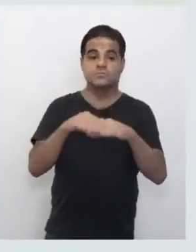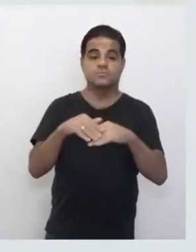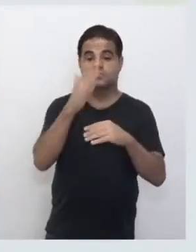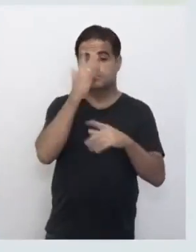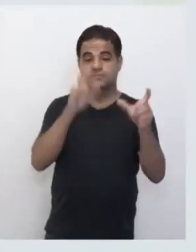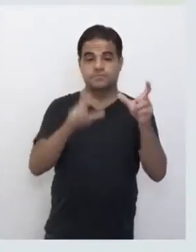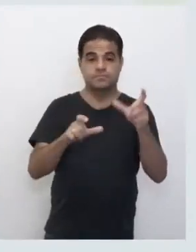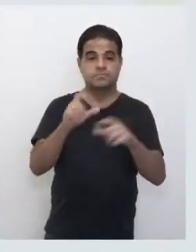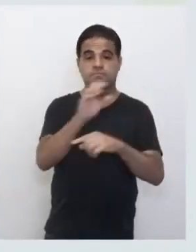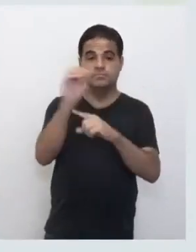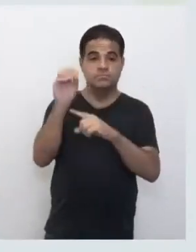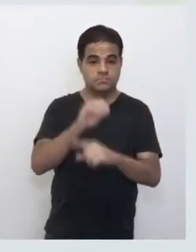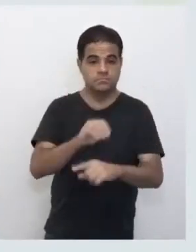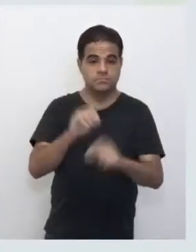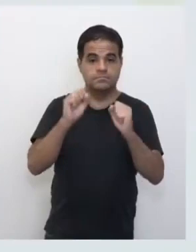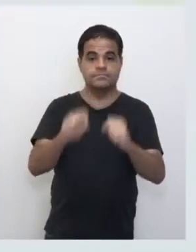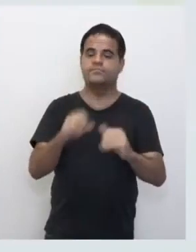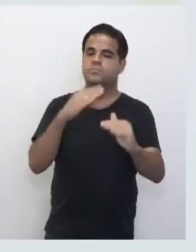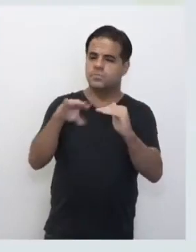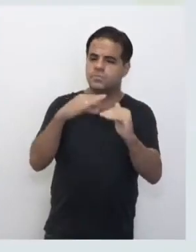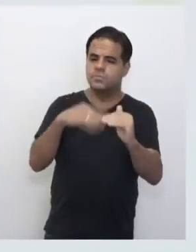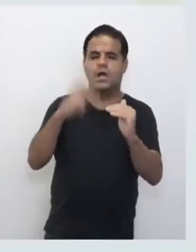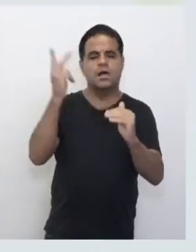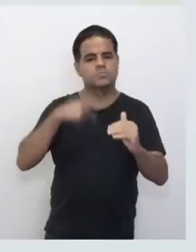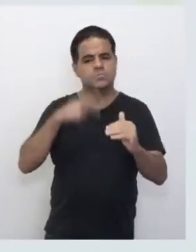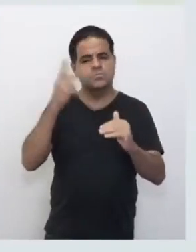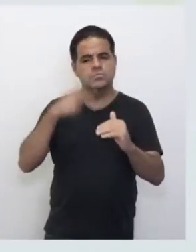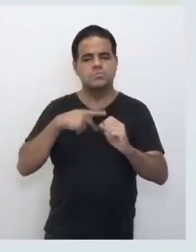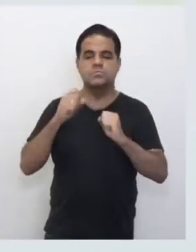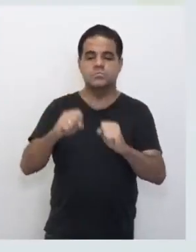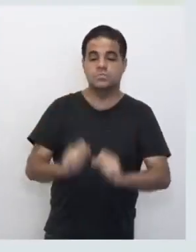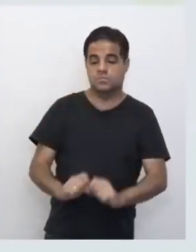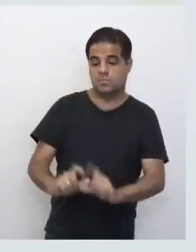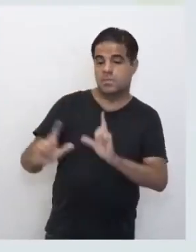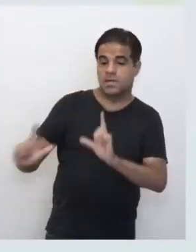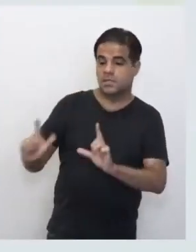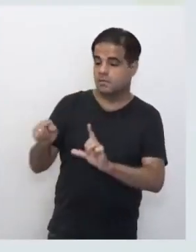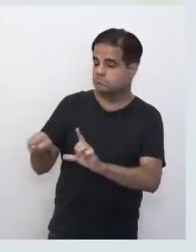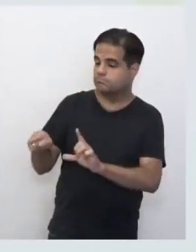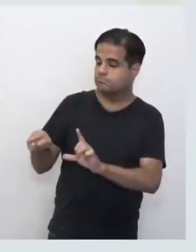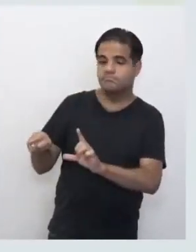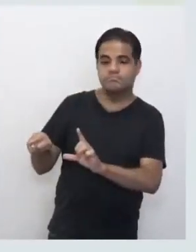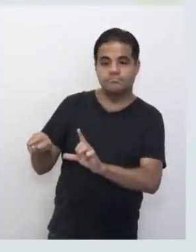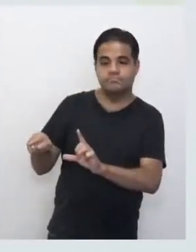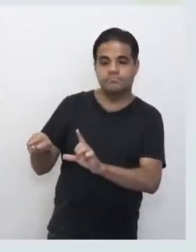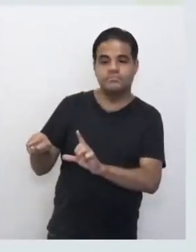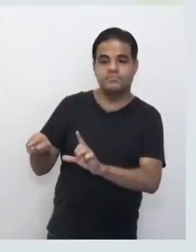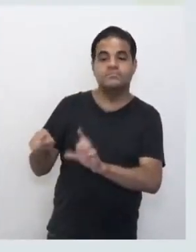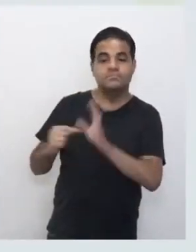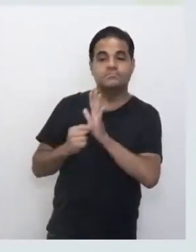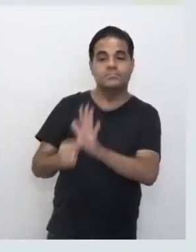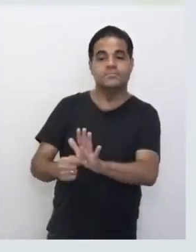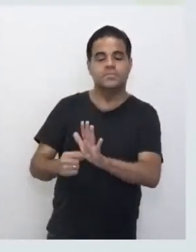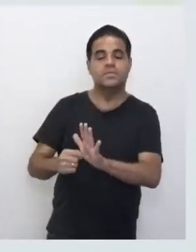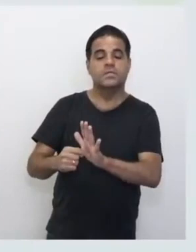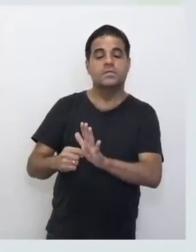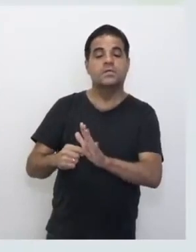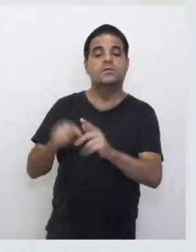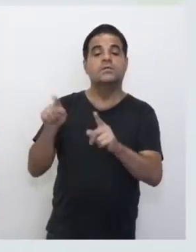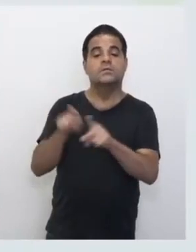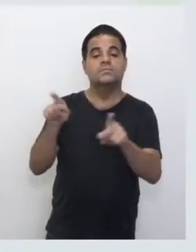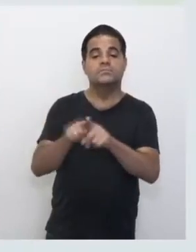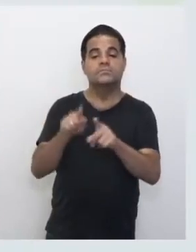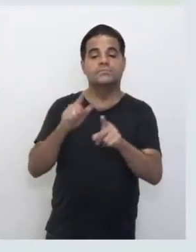pessoas do centro de mídias, então você pode mandar mensagens pessoais e essas mensagens vão aparecer aqui nesse menu de conversas. E nós também